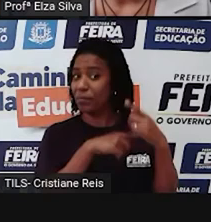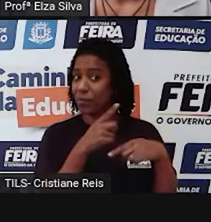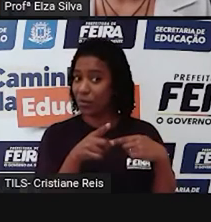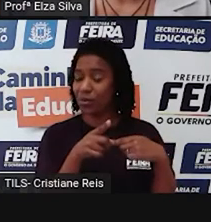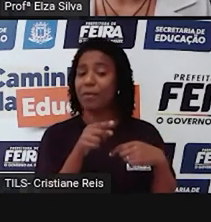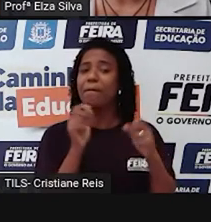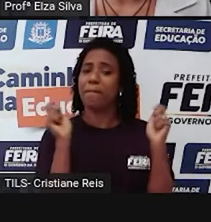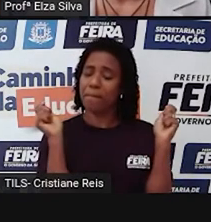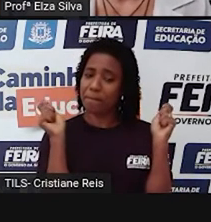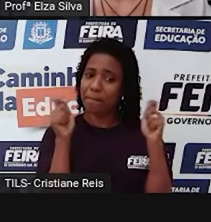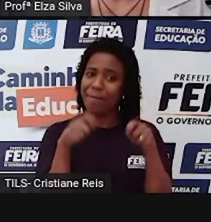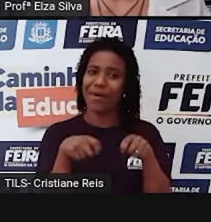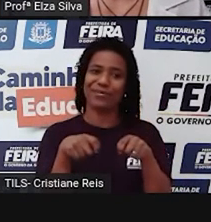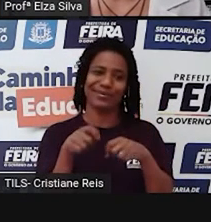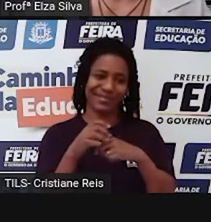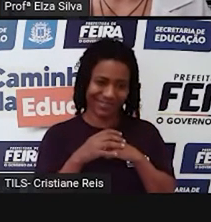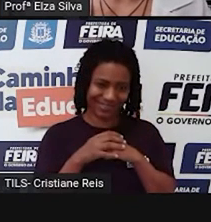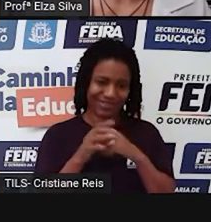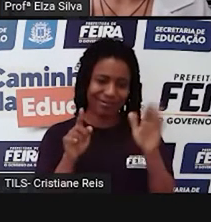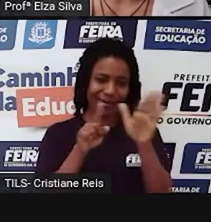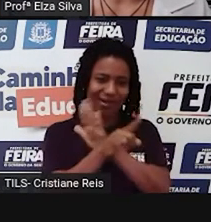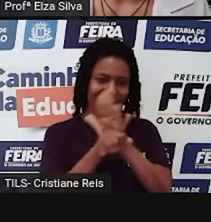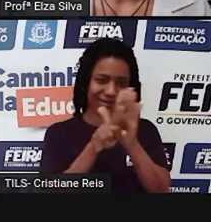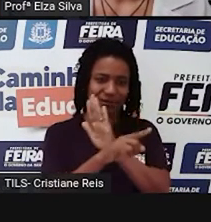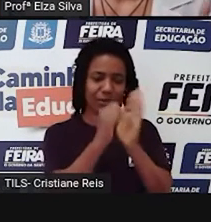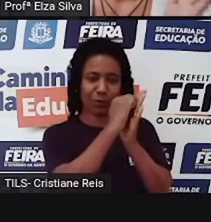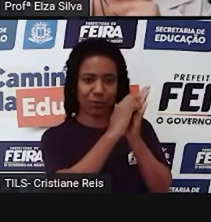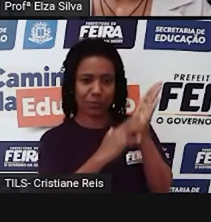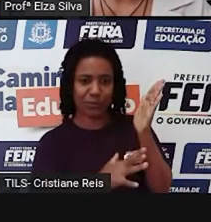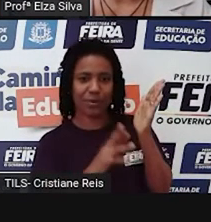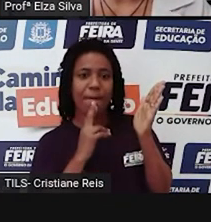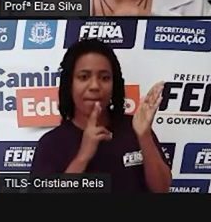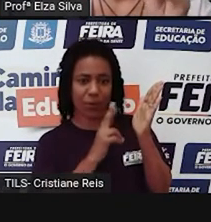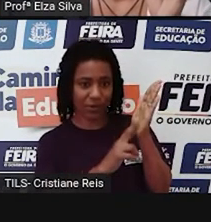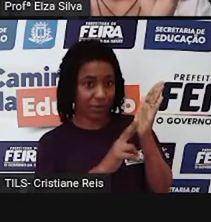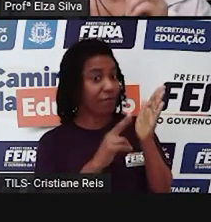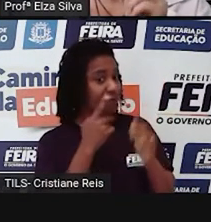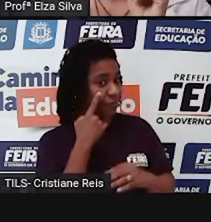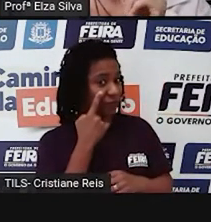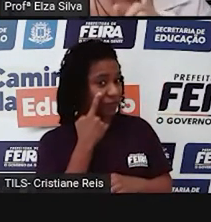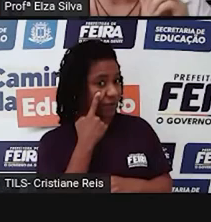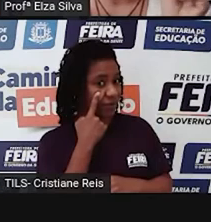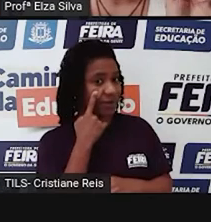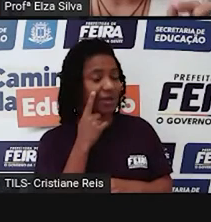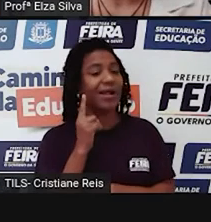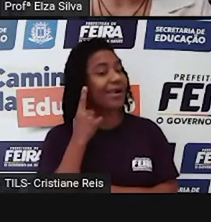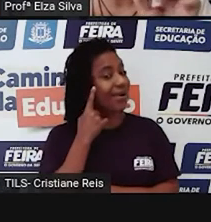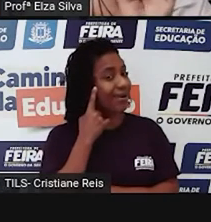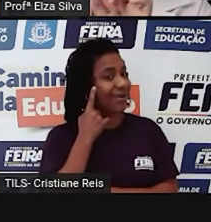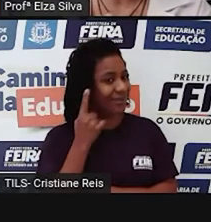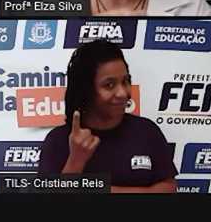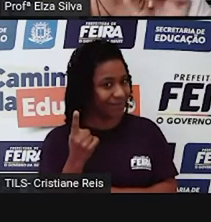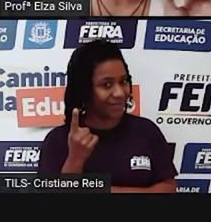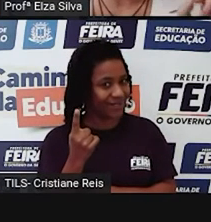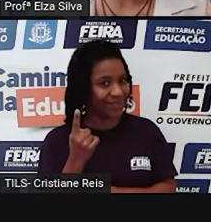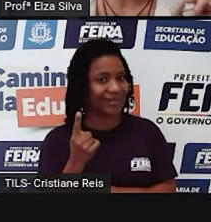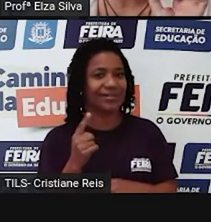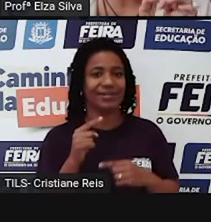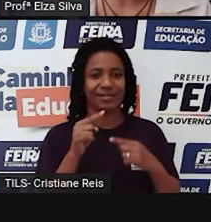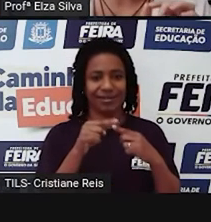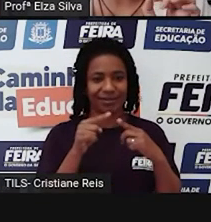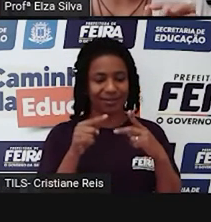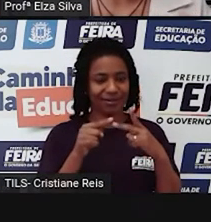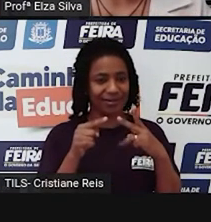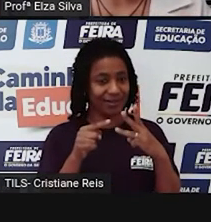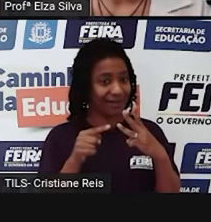irão responder algumas atividades sobre ele Vamos juntos Não se esqueçam que eu já coloquei essas três palavrinhas